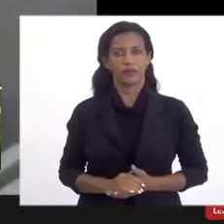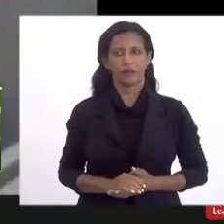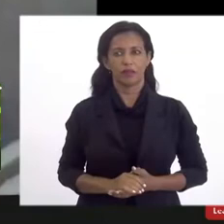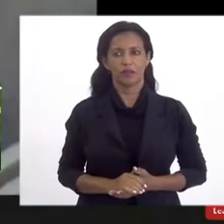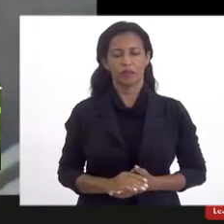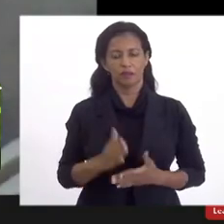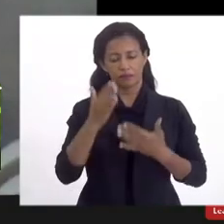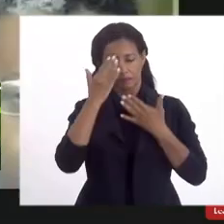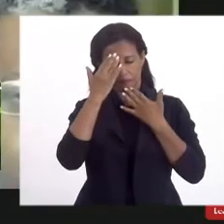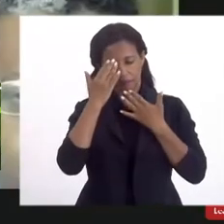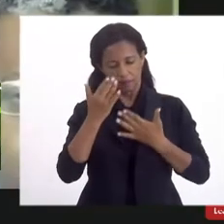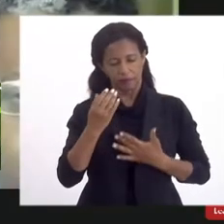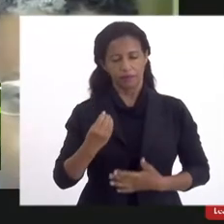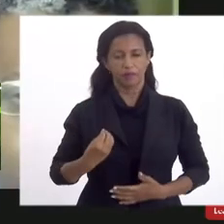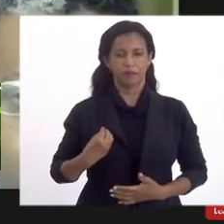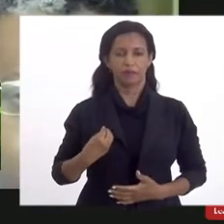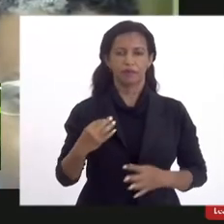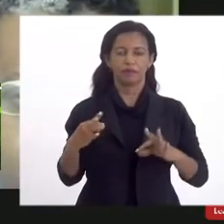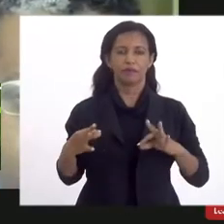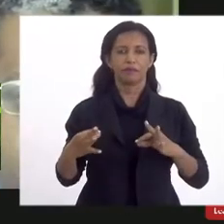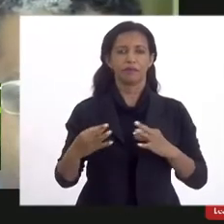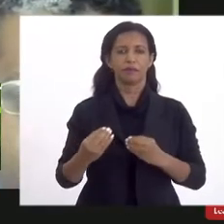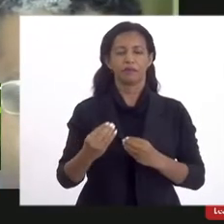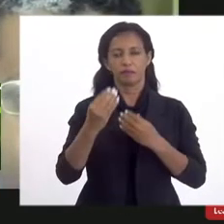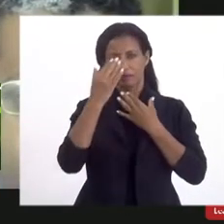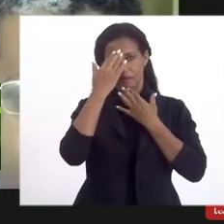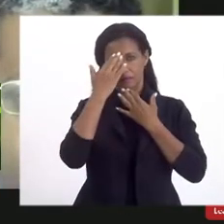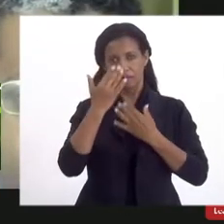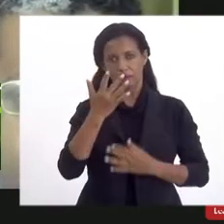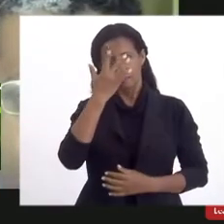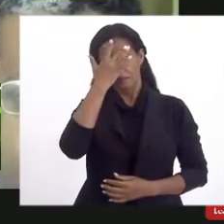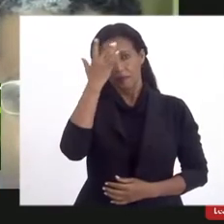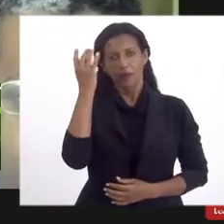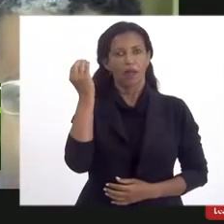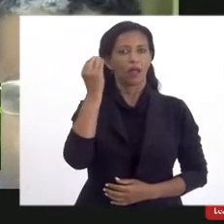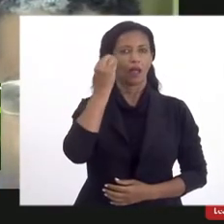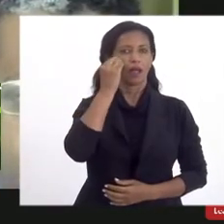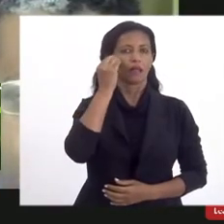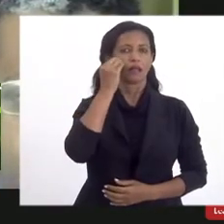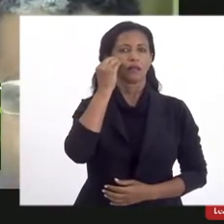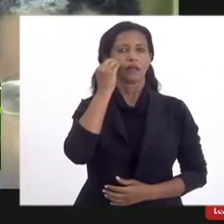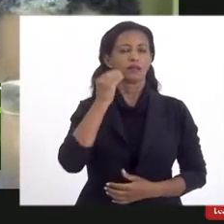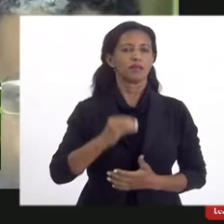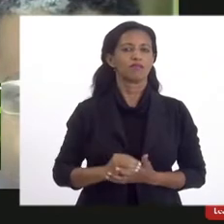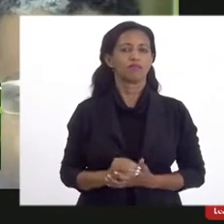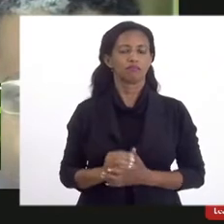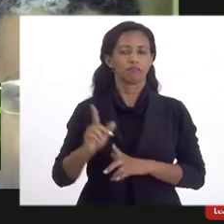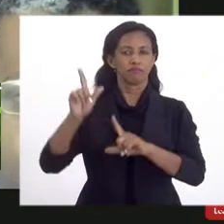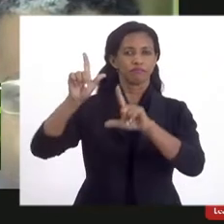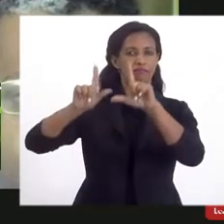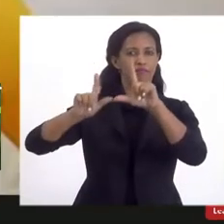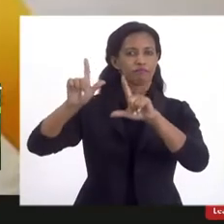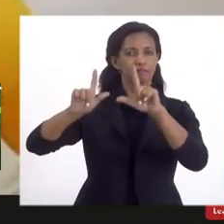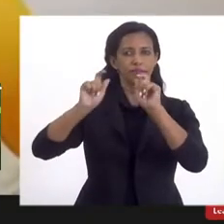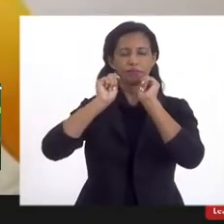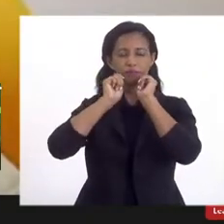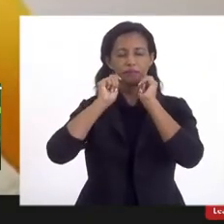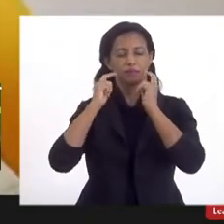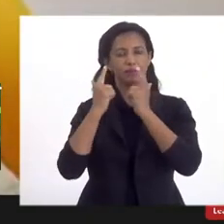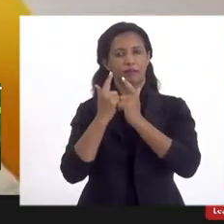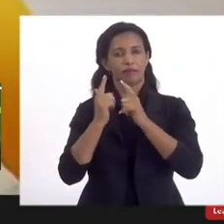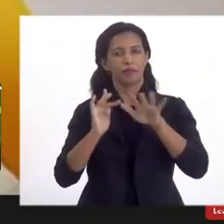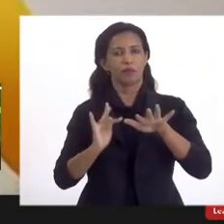Agradeço a presença de todas e todos. Agradeço àqueles que estamos assistindo pela TV Alerj, pelas redes